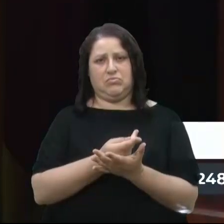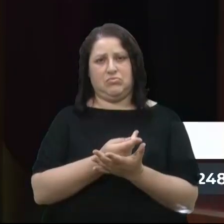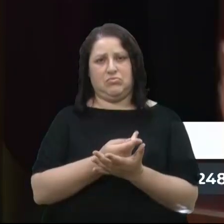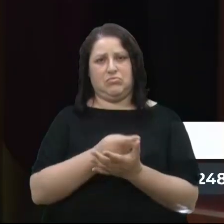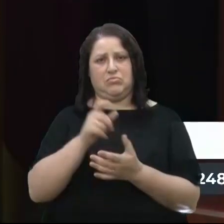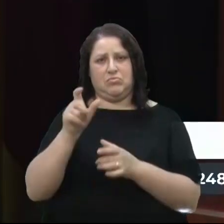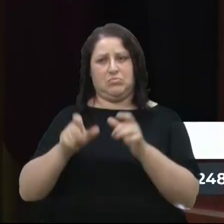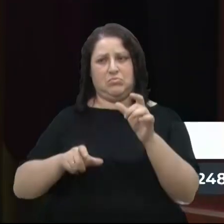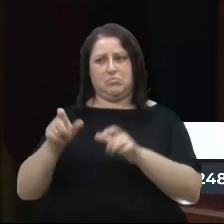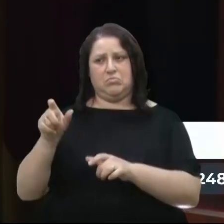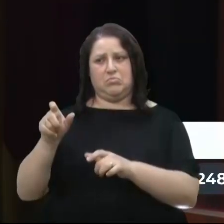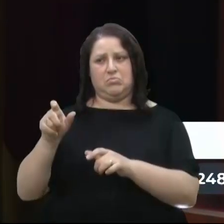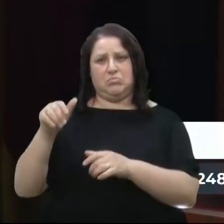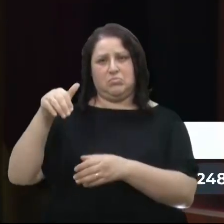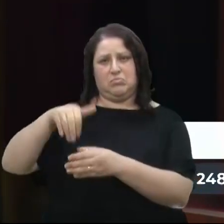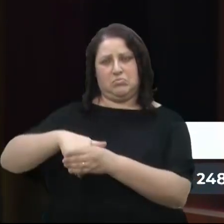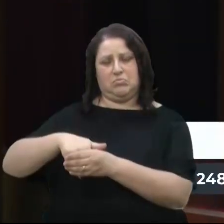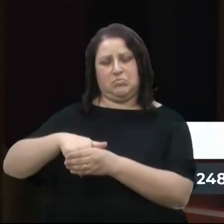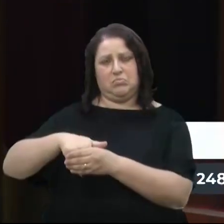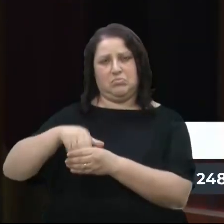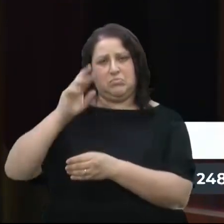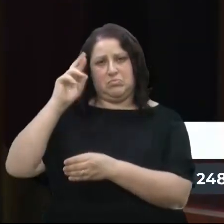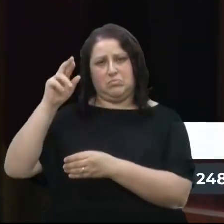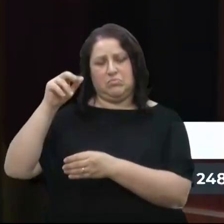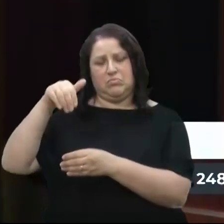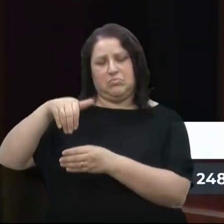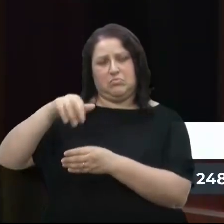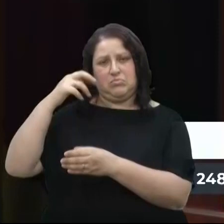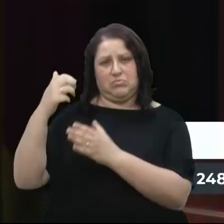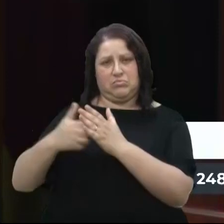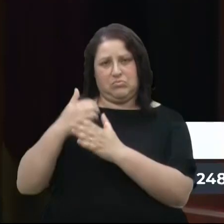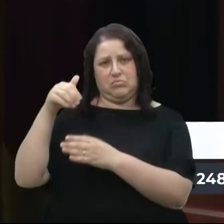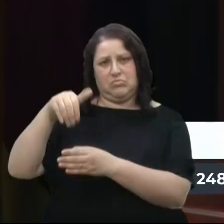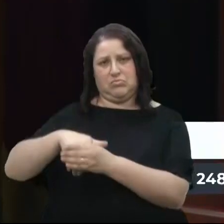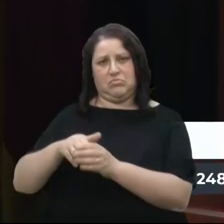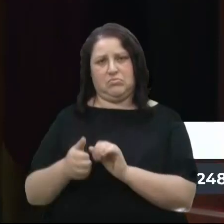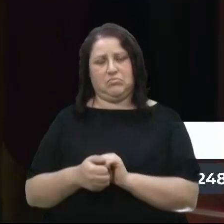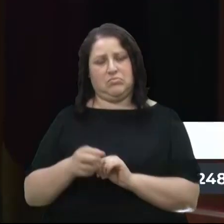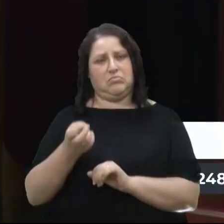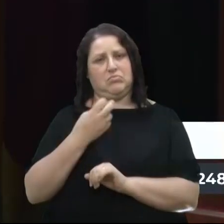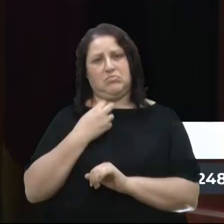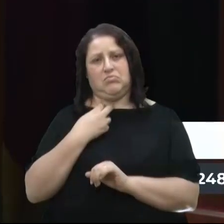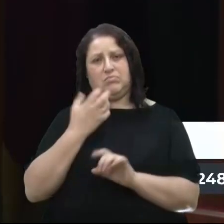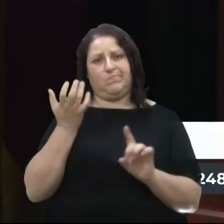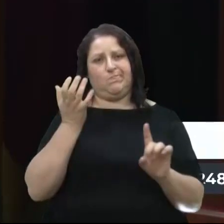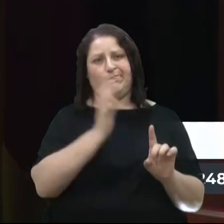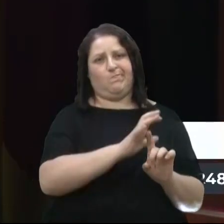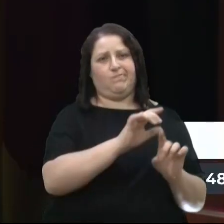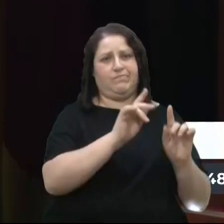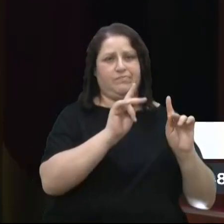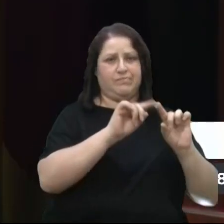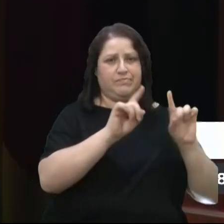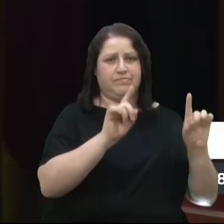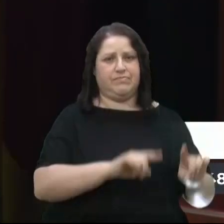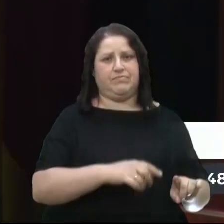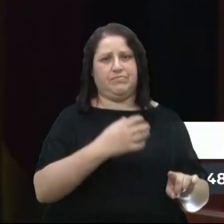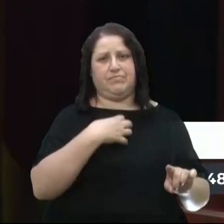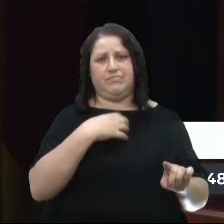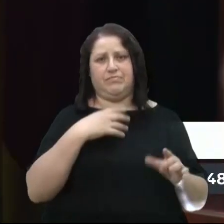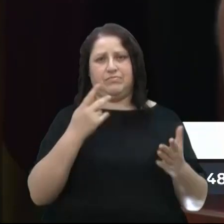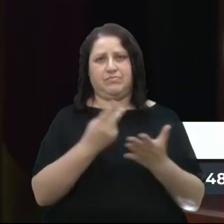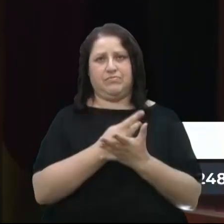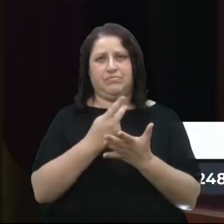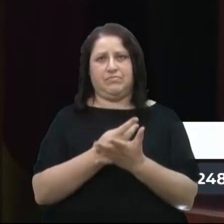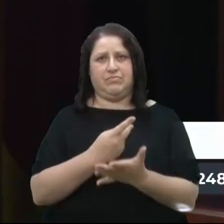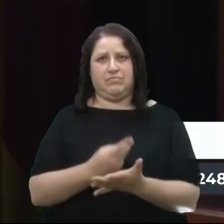dono da empresa votou. Agora o que não dá é para atacar os trabalhadores dessa forma vil e infame.